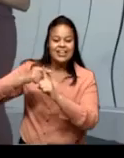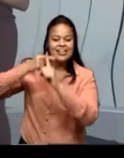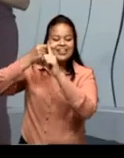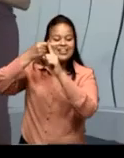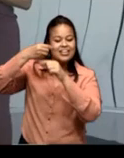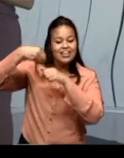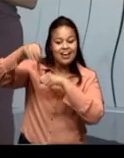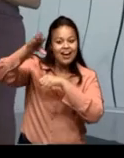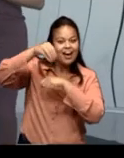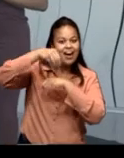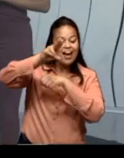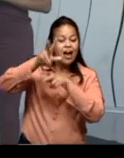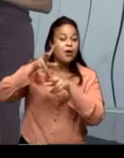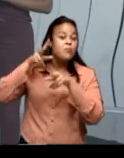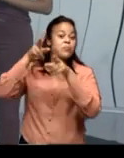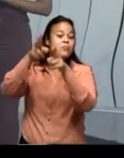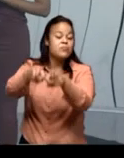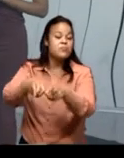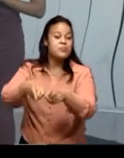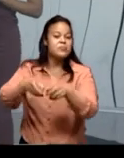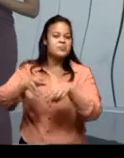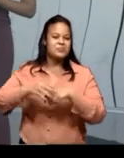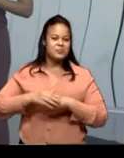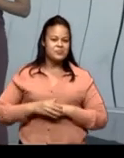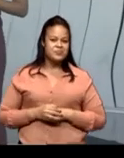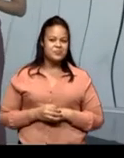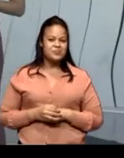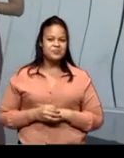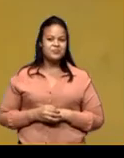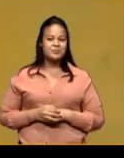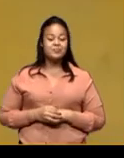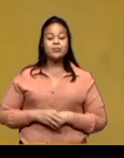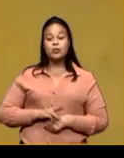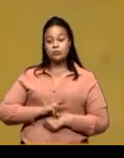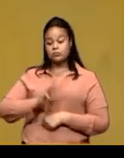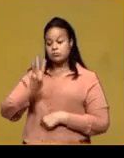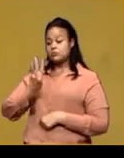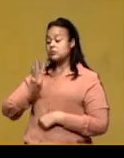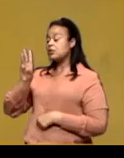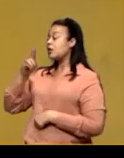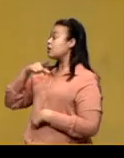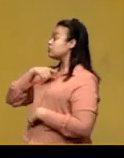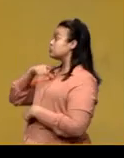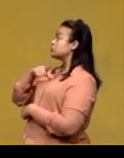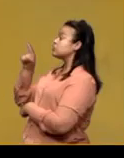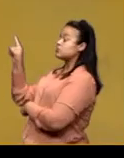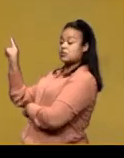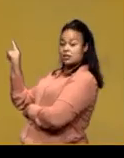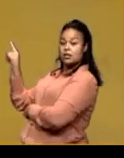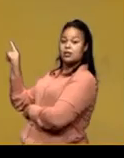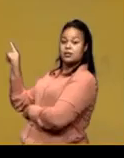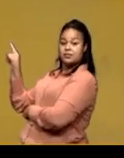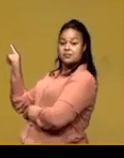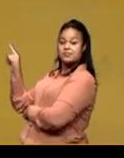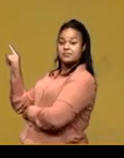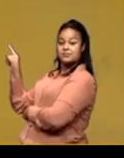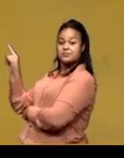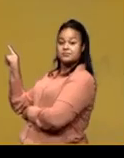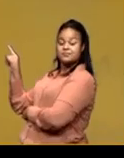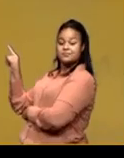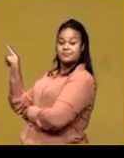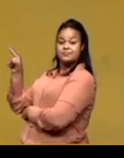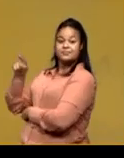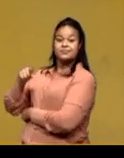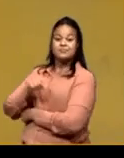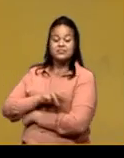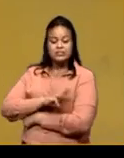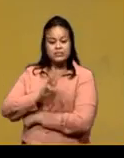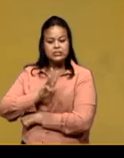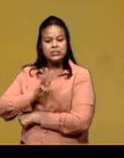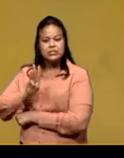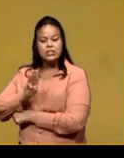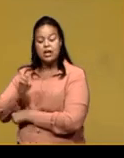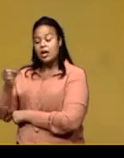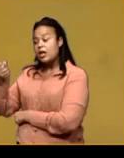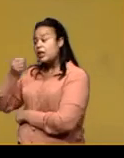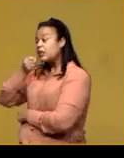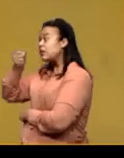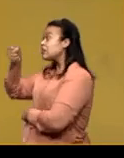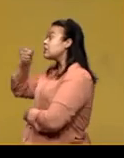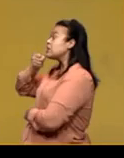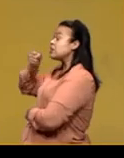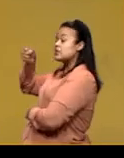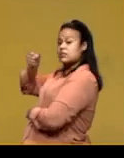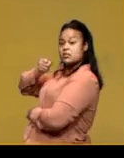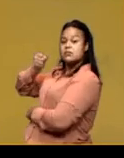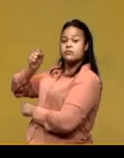essa. Bem, gente, aqui está lá no site, tirei do correio brasiliense, é uma entrevista.